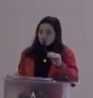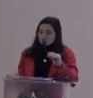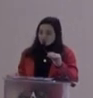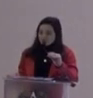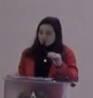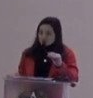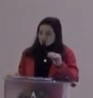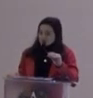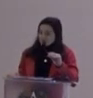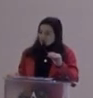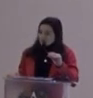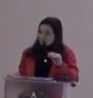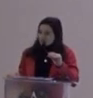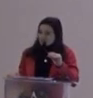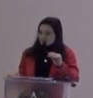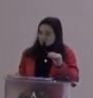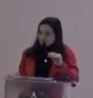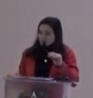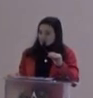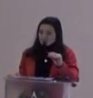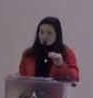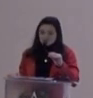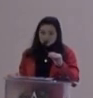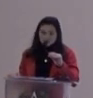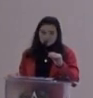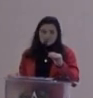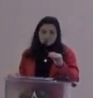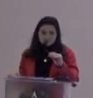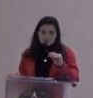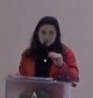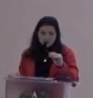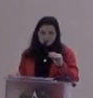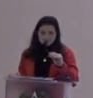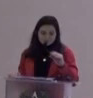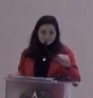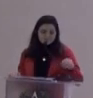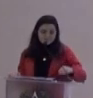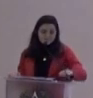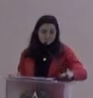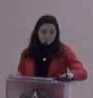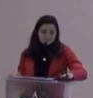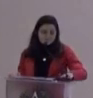retornaremos para dar continuidade ao seminário às 13 horas nesse mesmo local